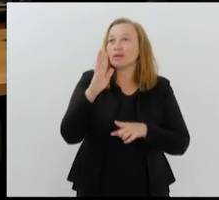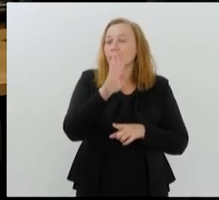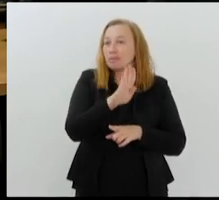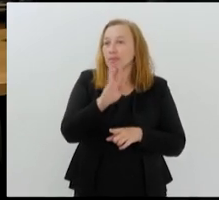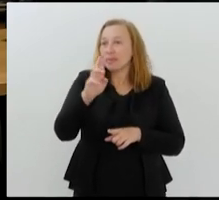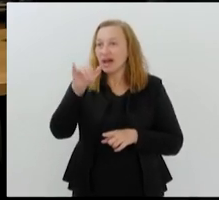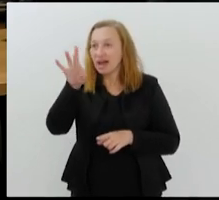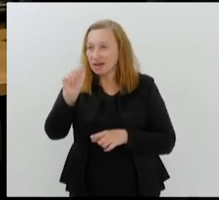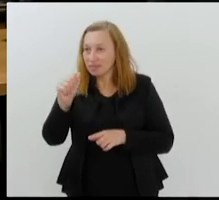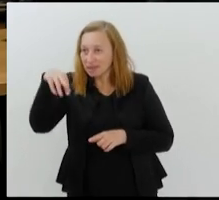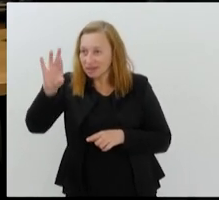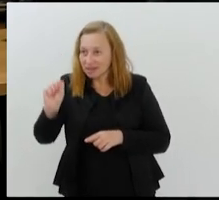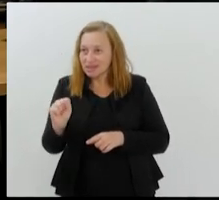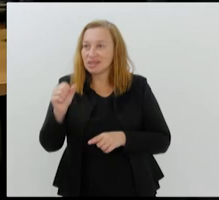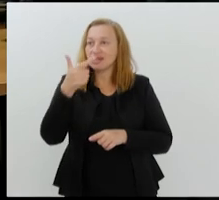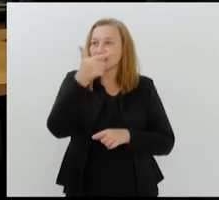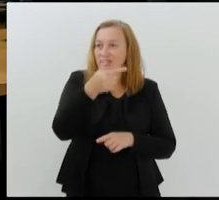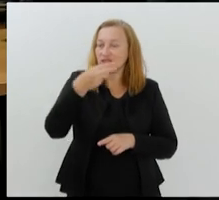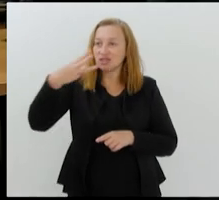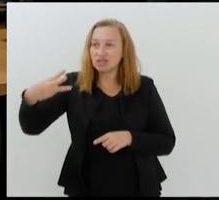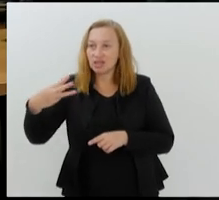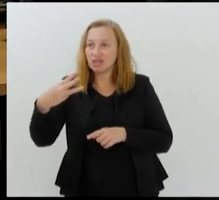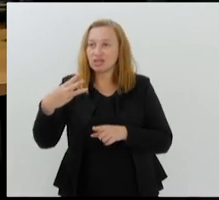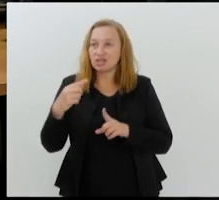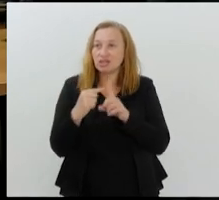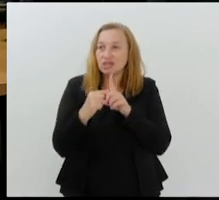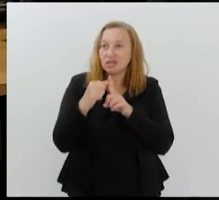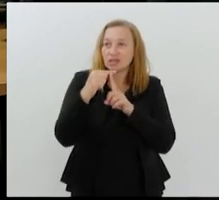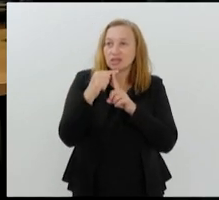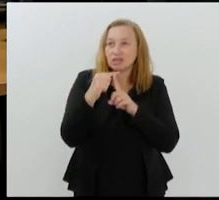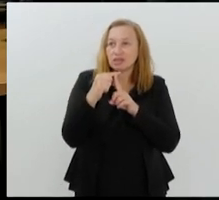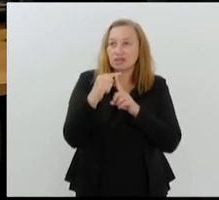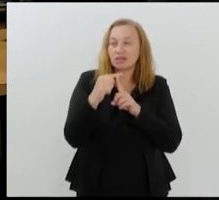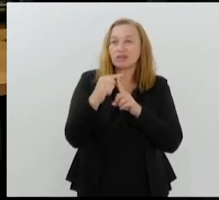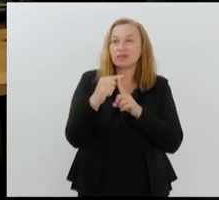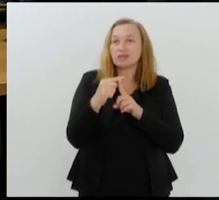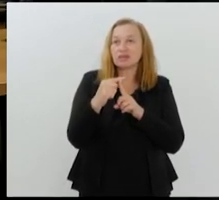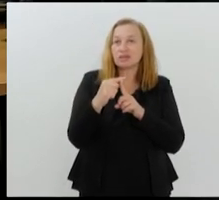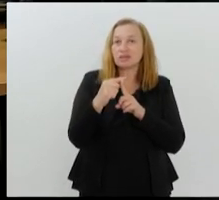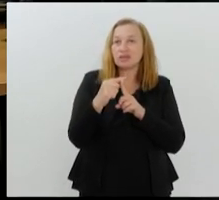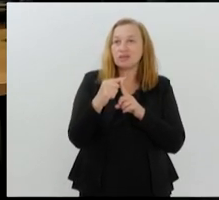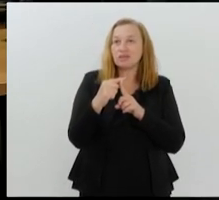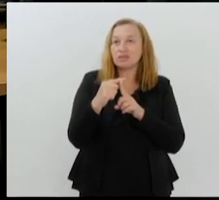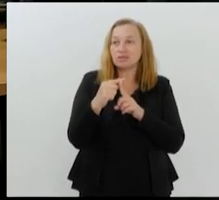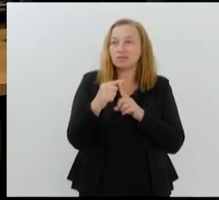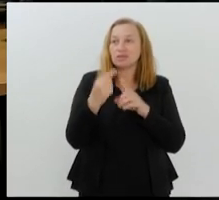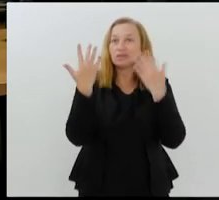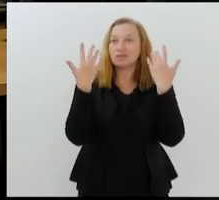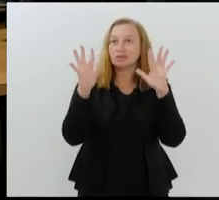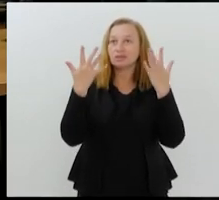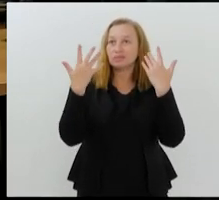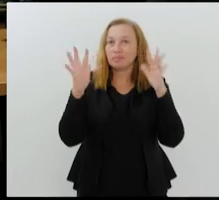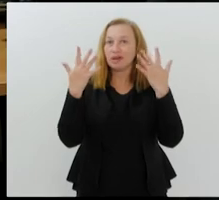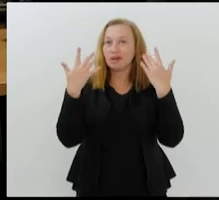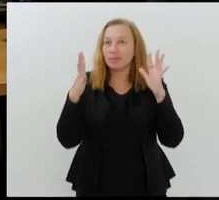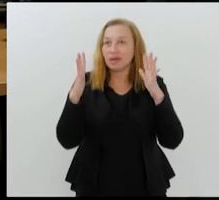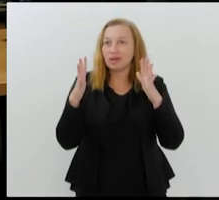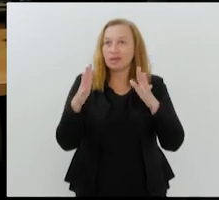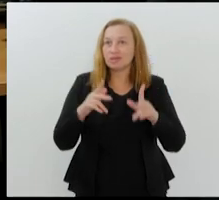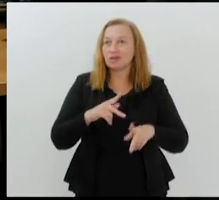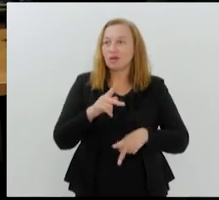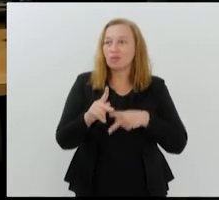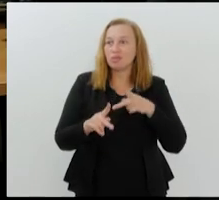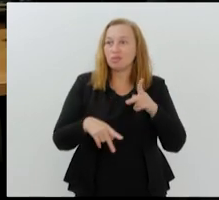25 graus. Barra Mansa que está completando 192 anos. Parabéns aos moradores de Barra Mansa, vamos ver agora